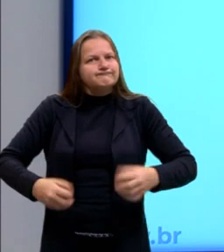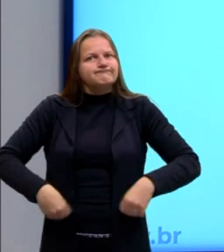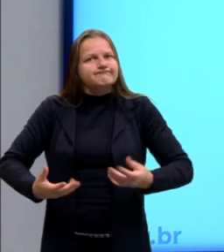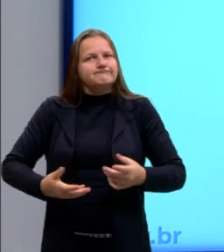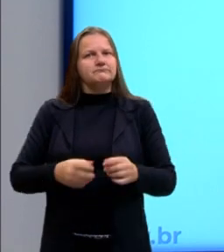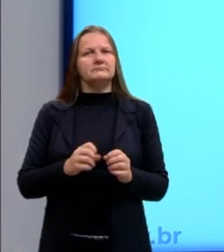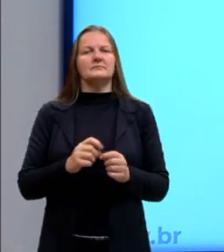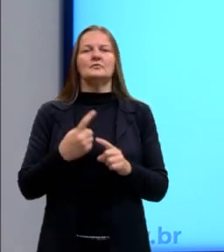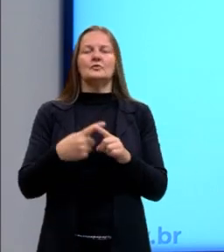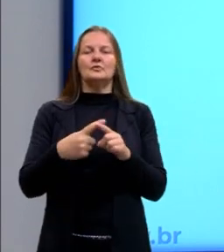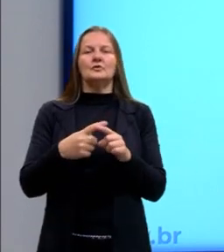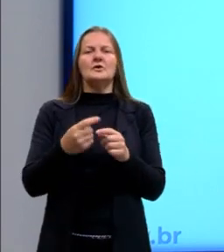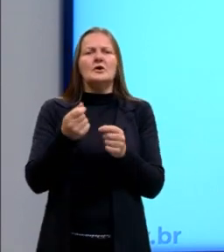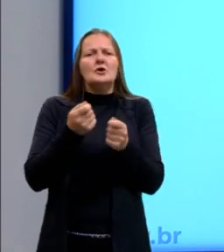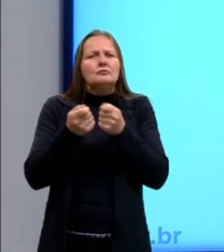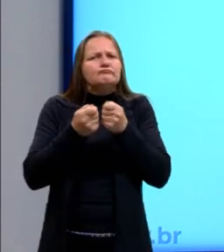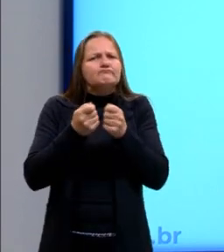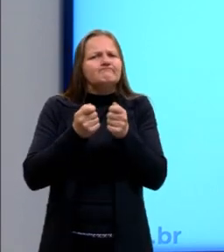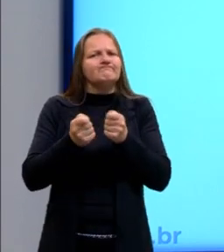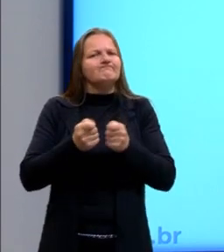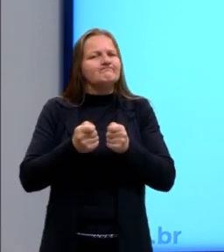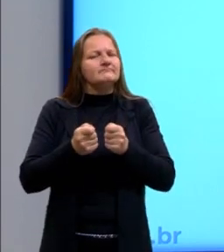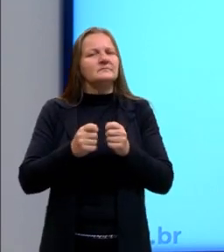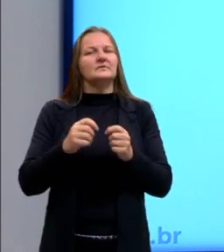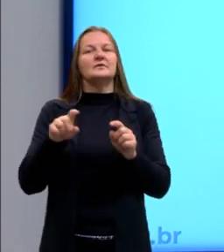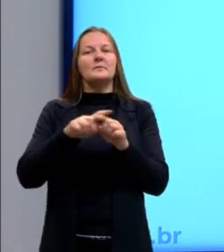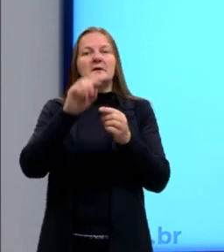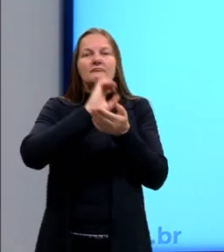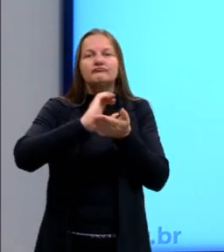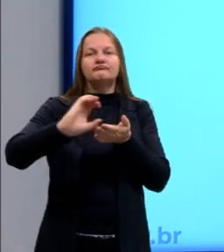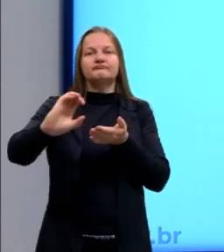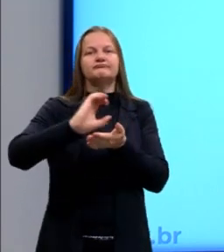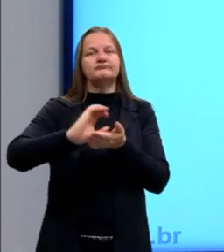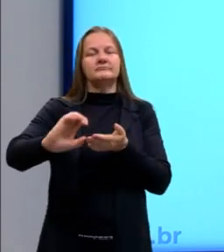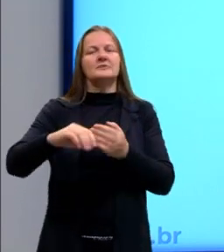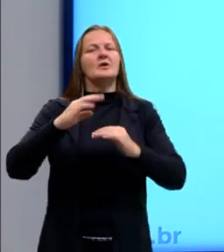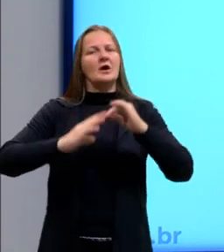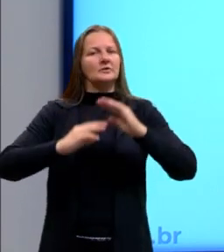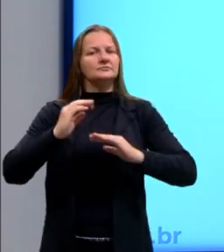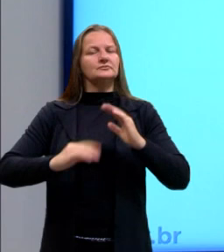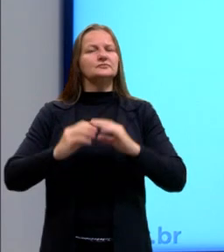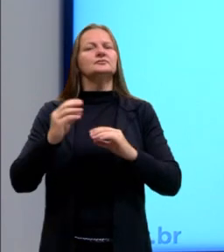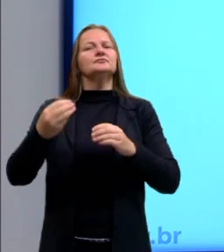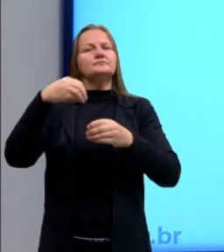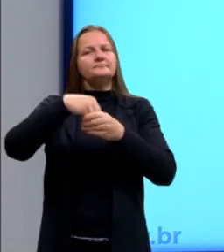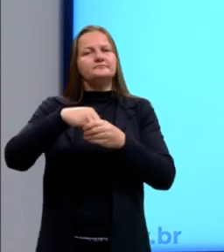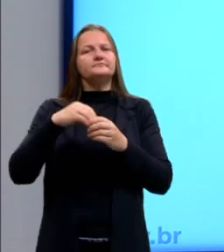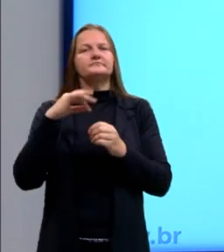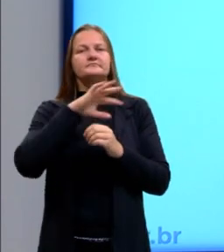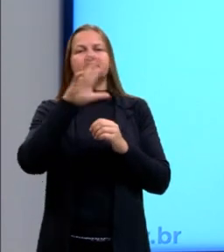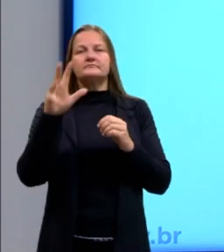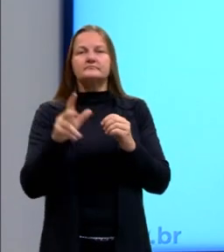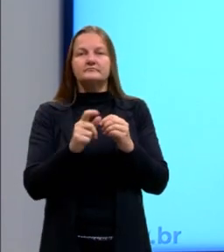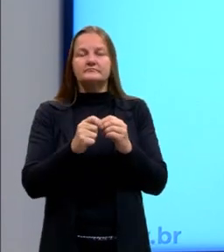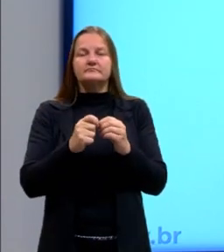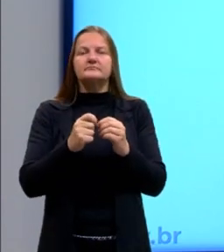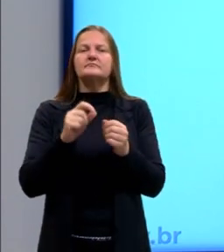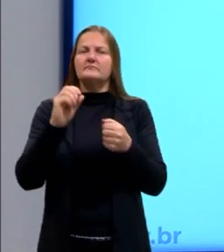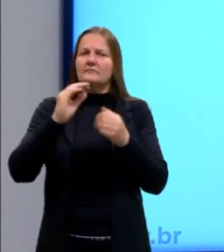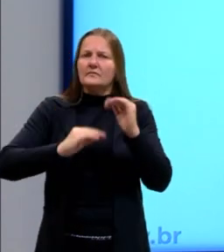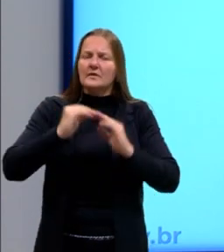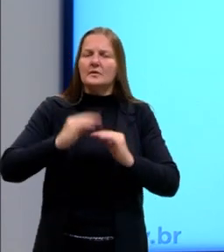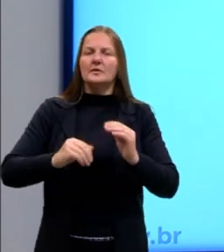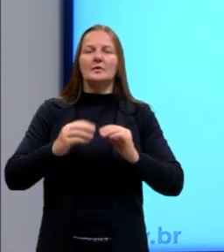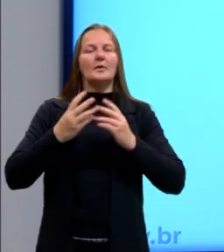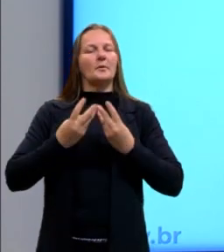despesas, economizar ou até investir, são atitudes que fazem parte de um conjunto de ações que garantem o